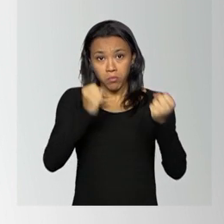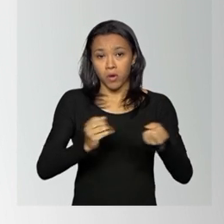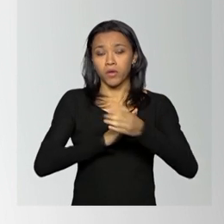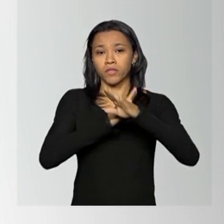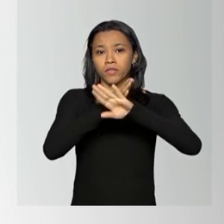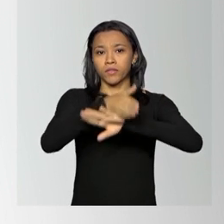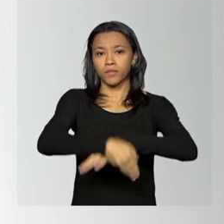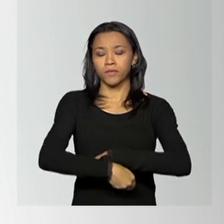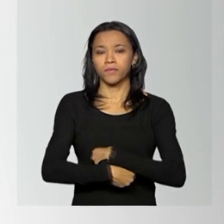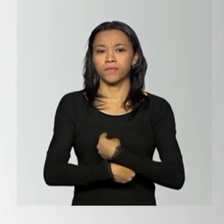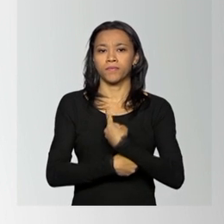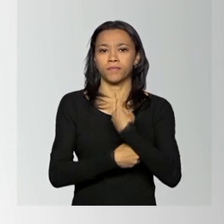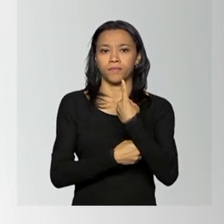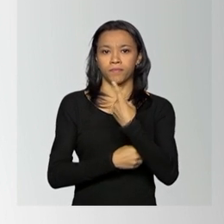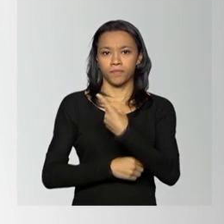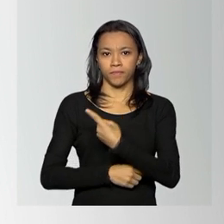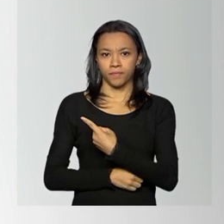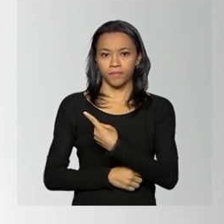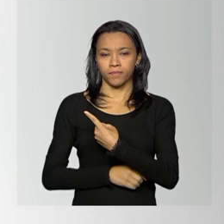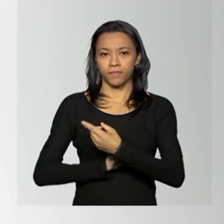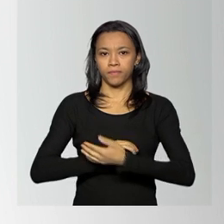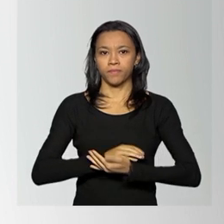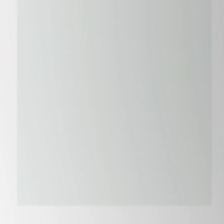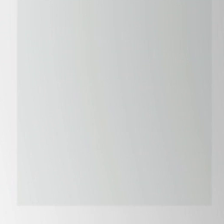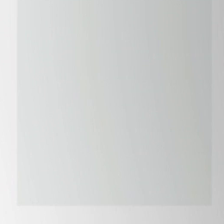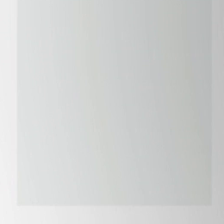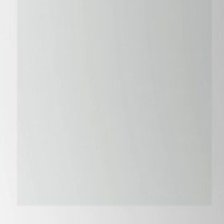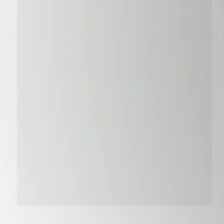.br barra revisão do modelo.